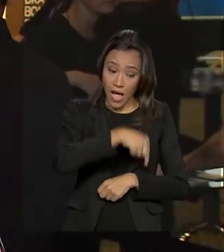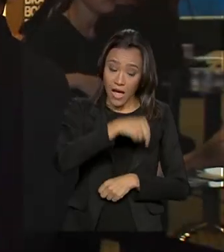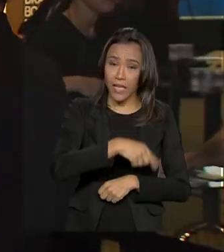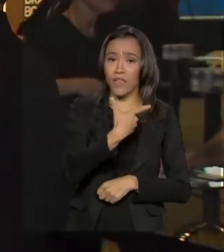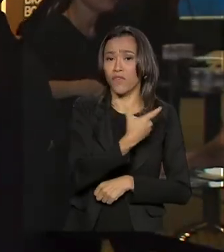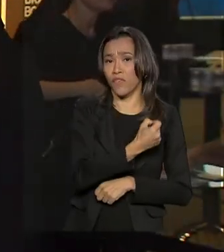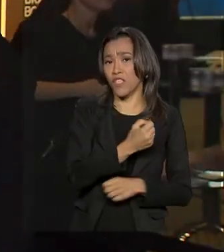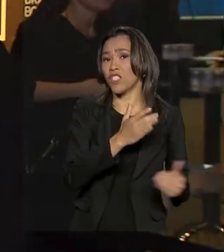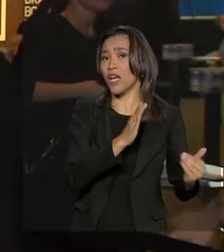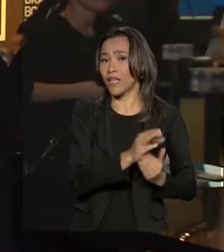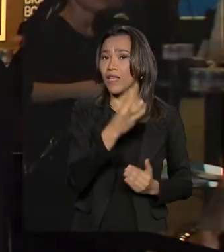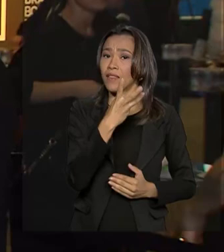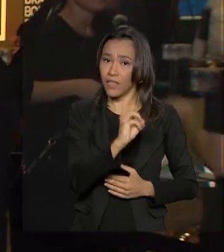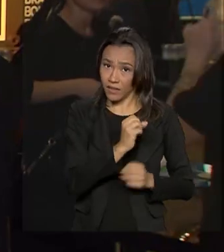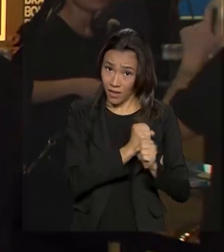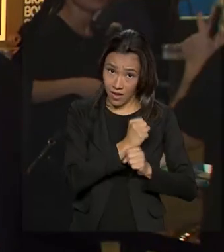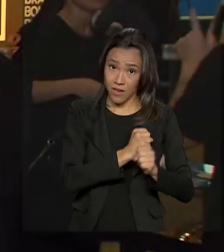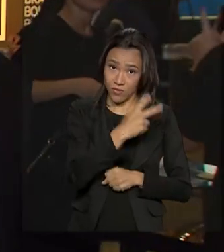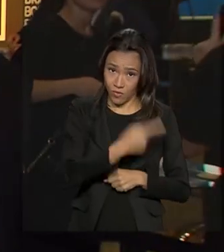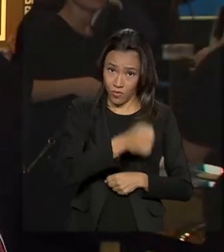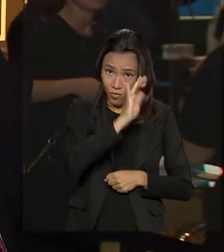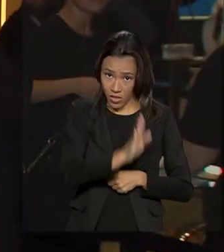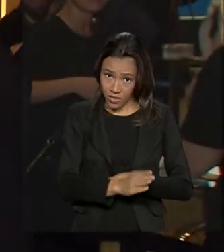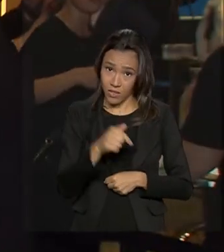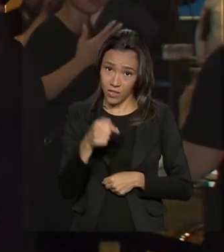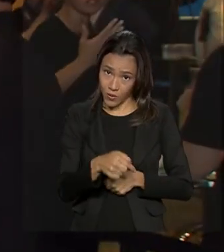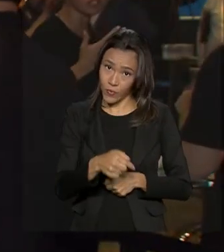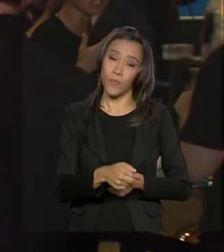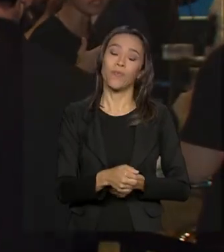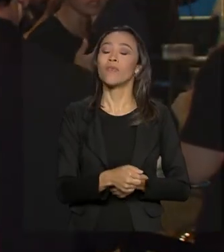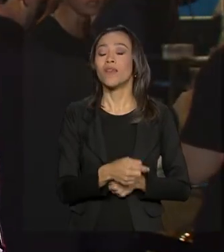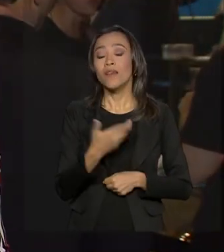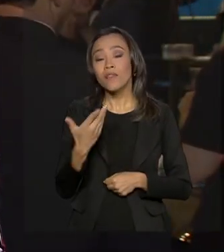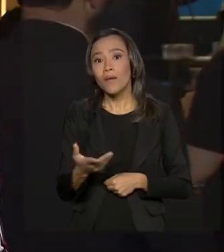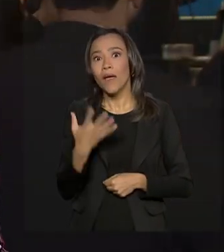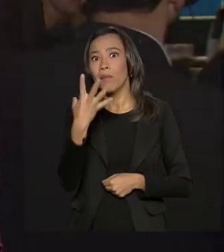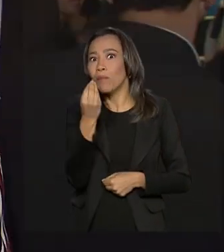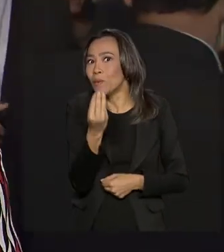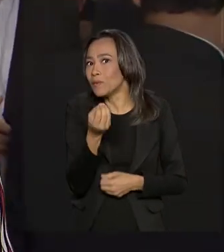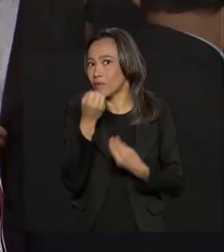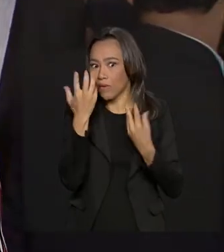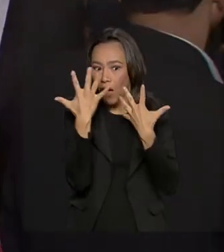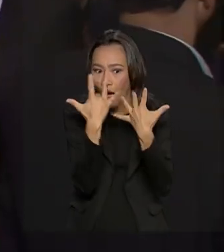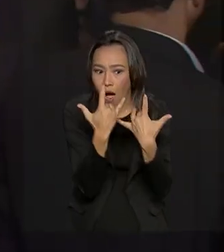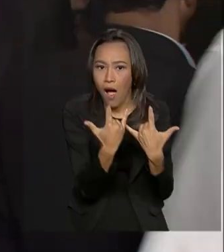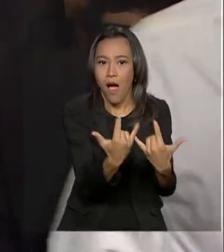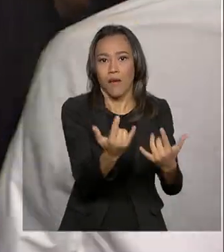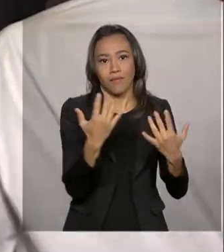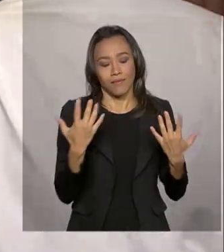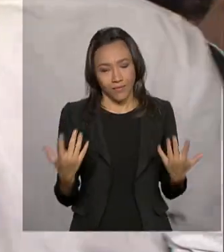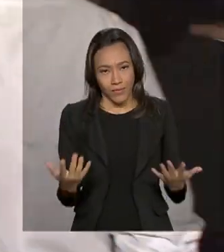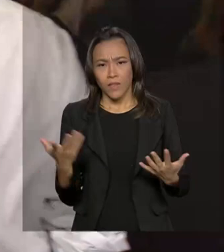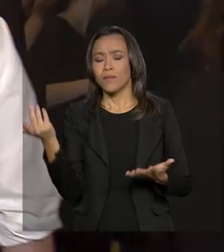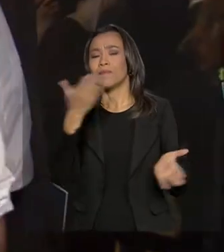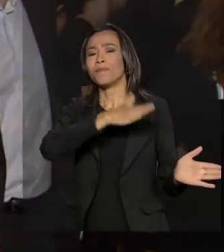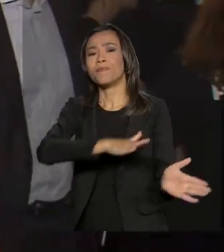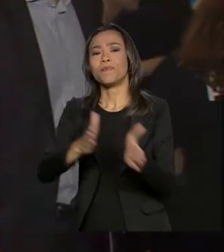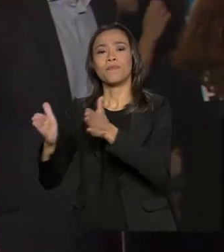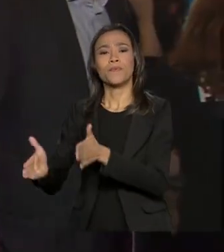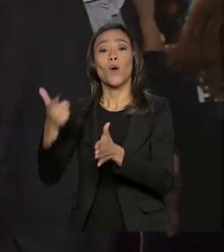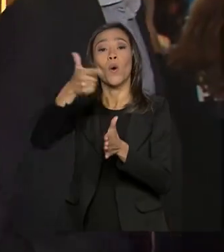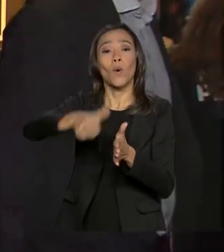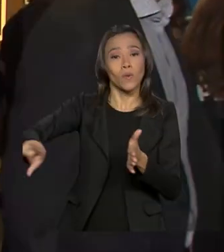20, 30 anos. Por isso, são contratos considerados bastante atraentes. E tem outra notícia boa. A